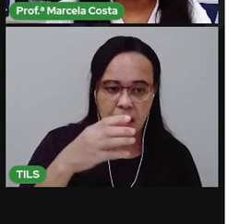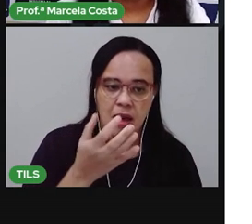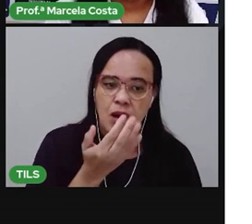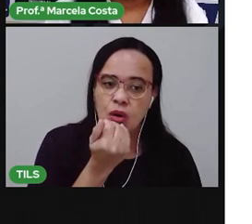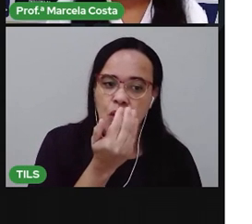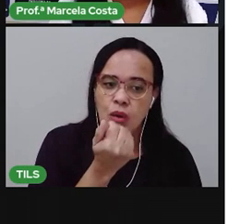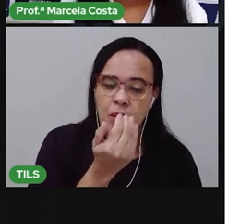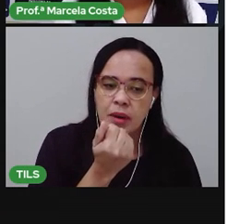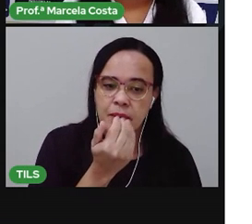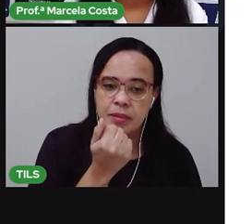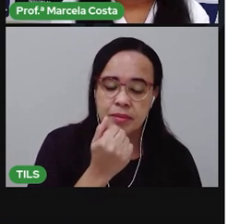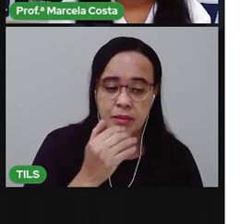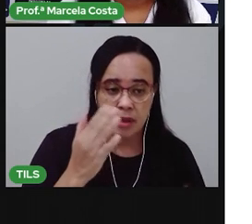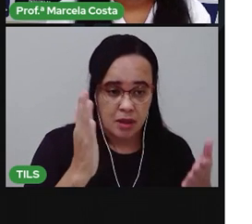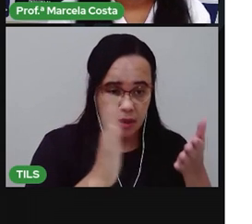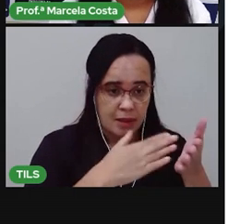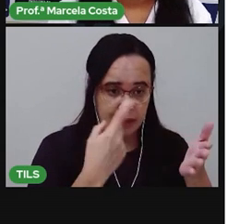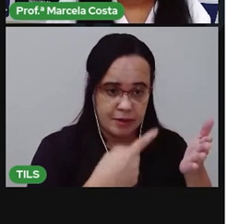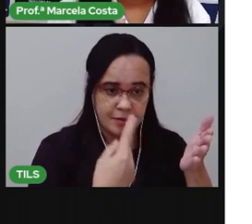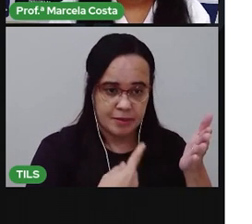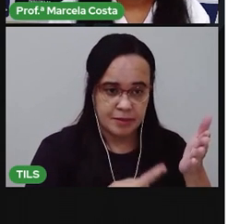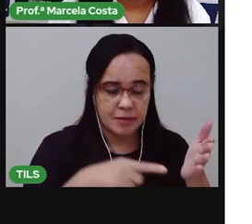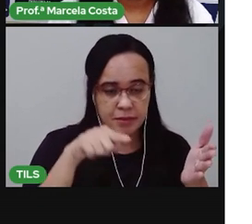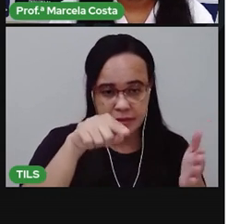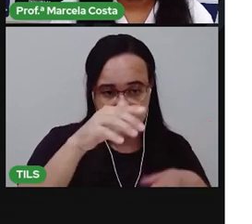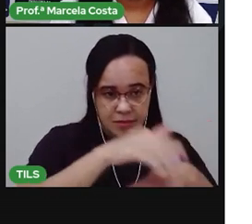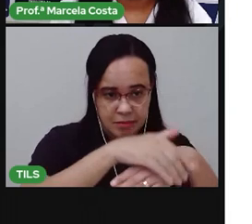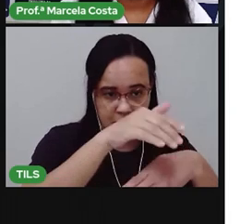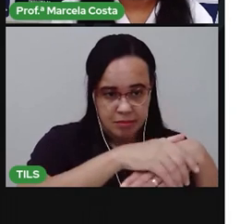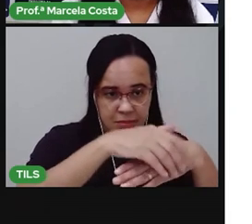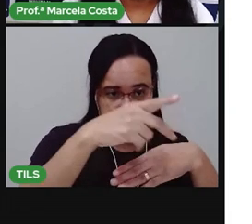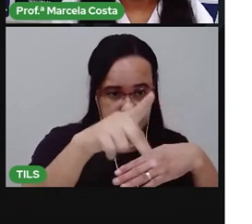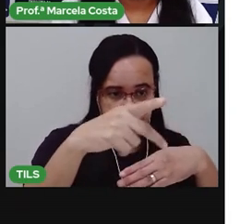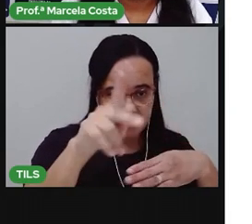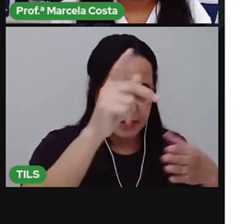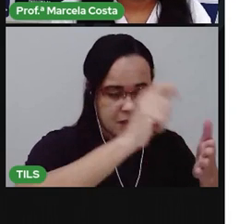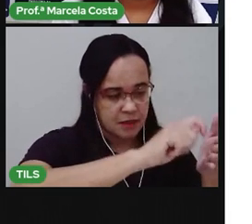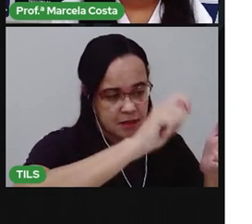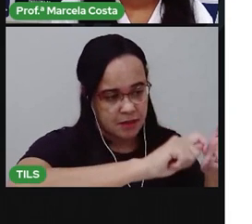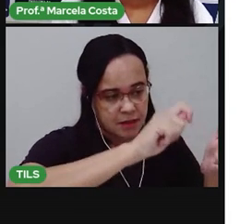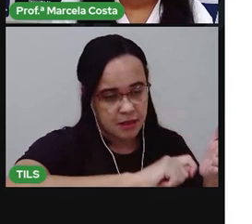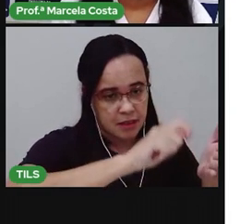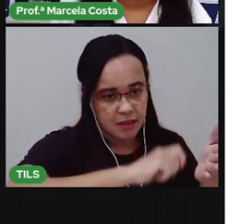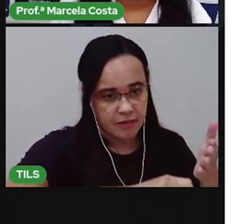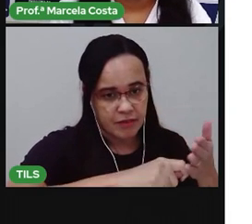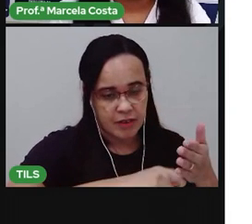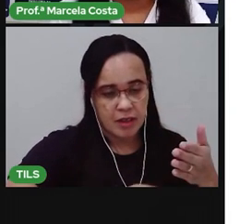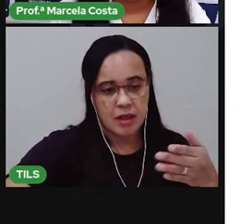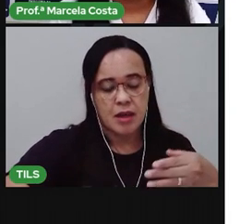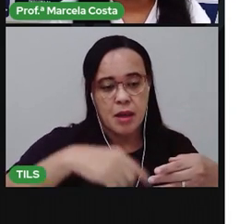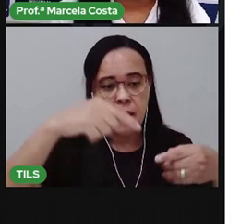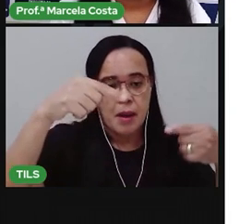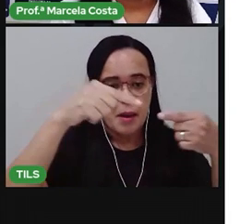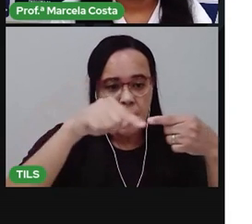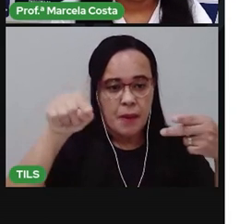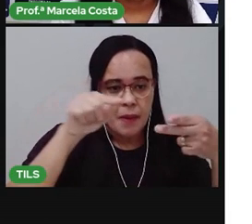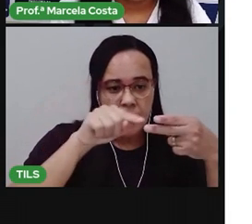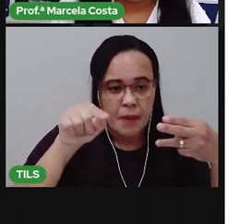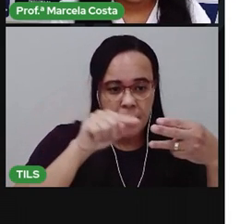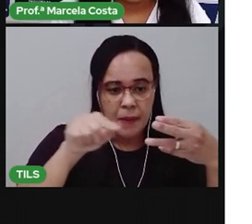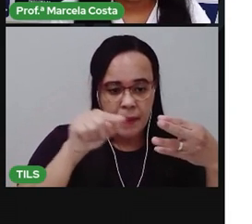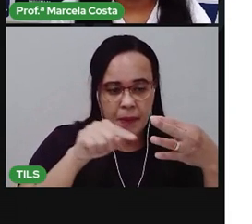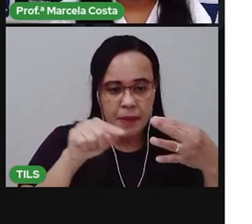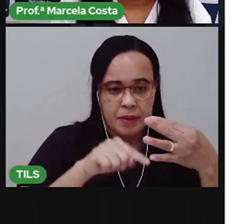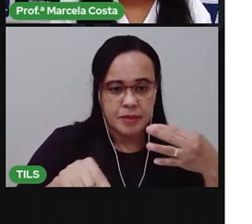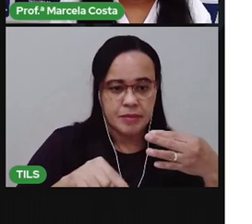Daí no seu caderno, você vai escrever uma ação embaixo da outra, tá? Pra cada ação dessa, você vai escrever em